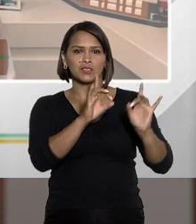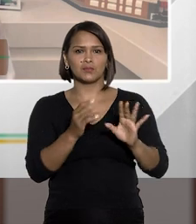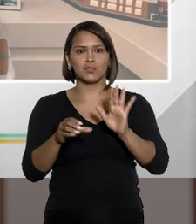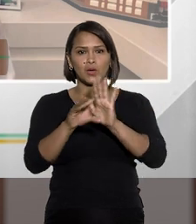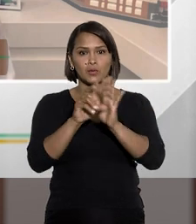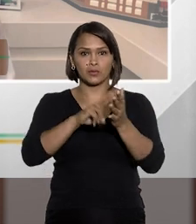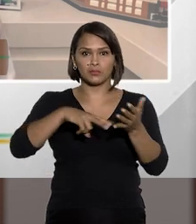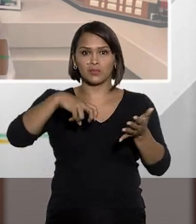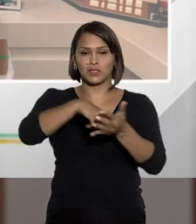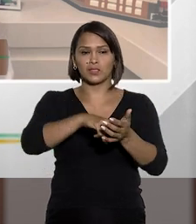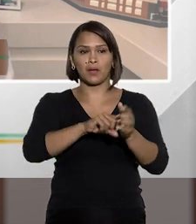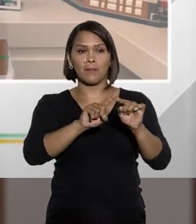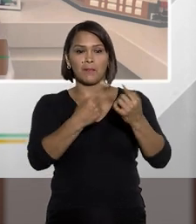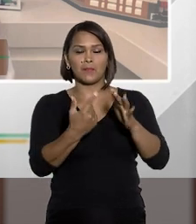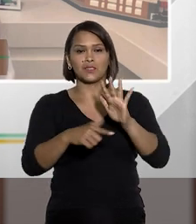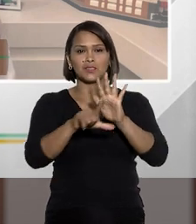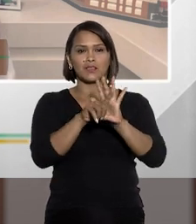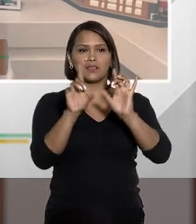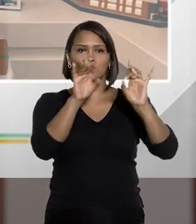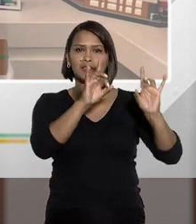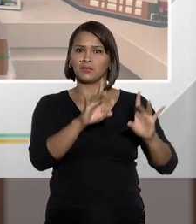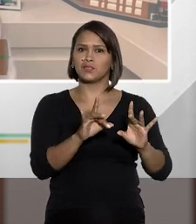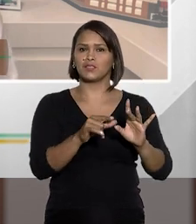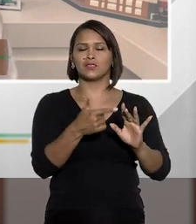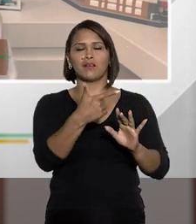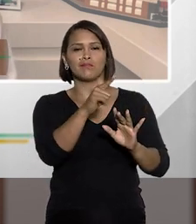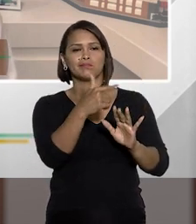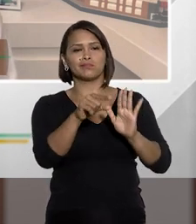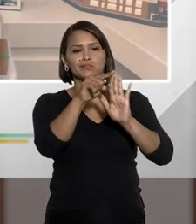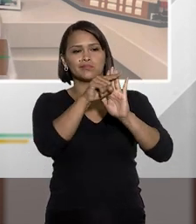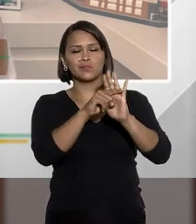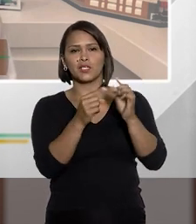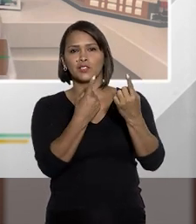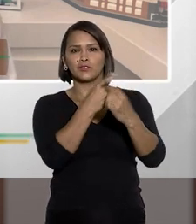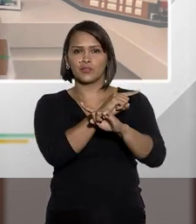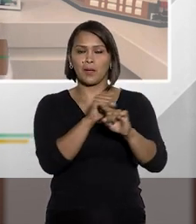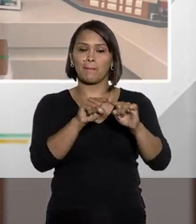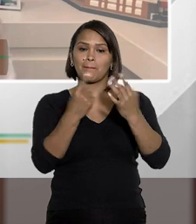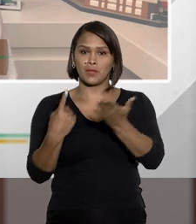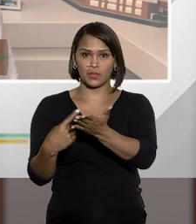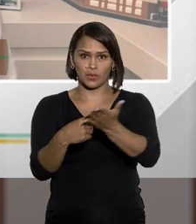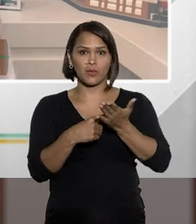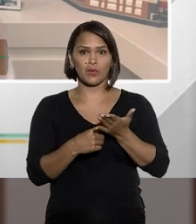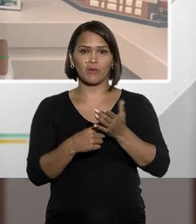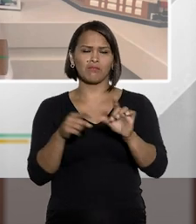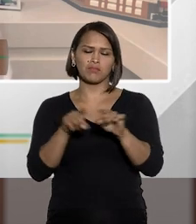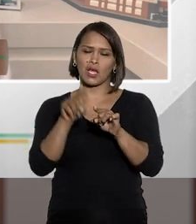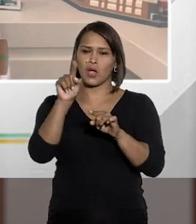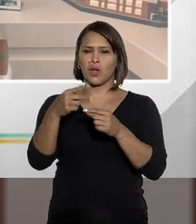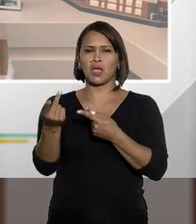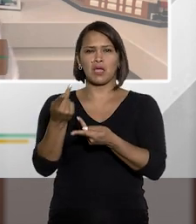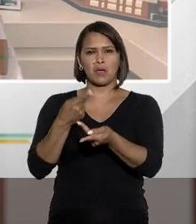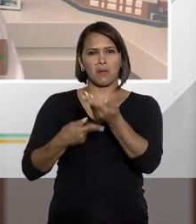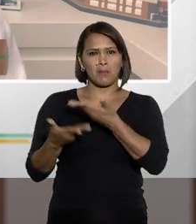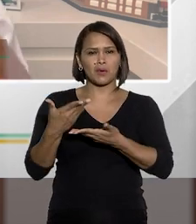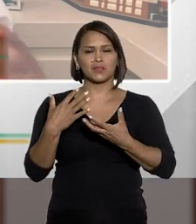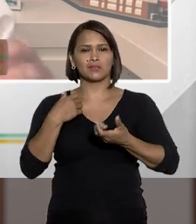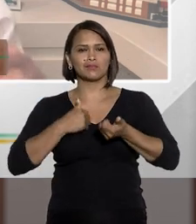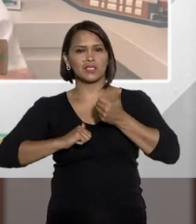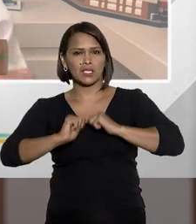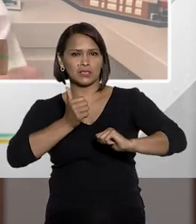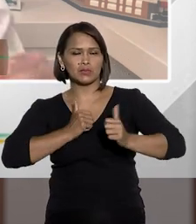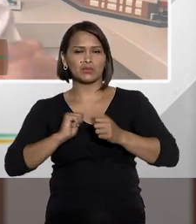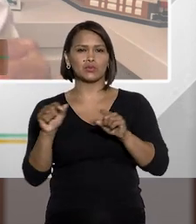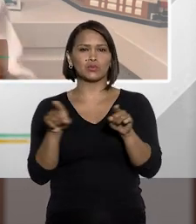excepcionar o código penal se a lei especial não dispôs em sentido diverso, apesar de concordar com ele, compartilhar dessa